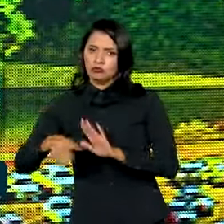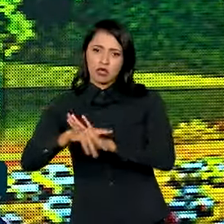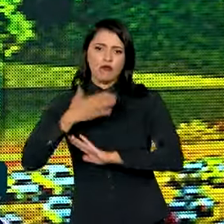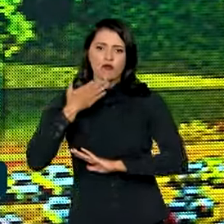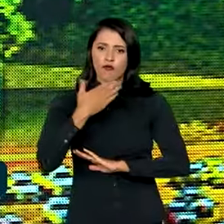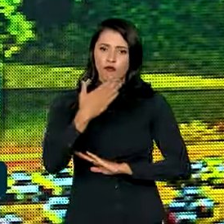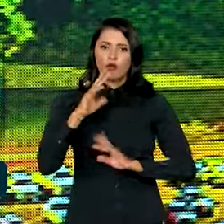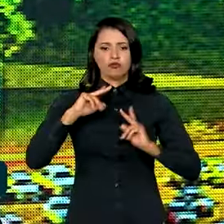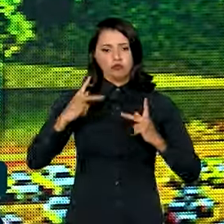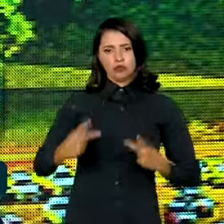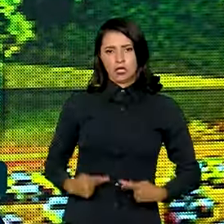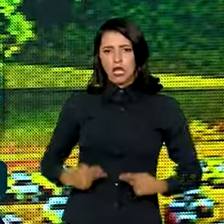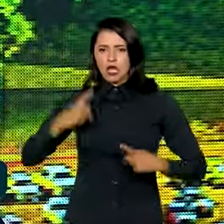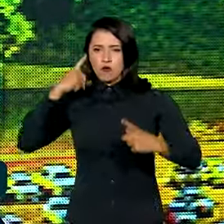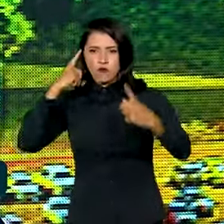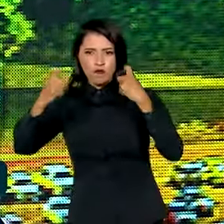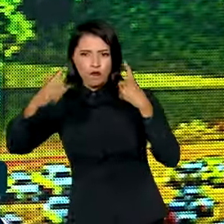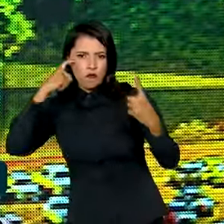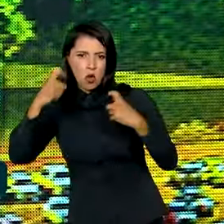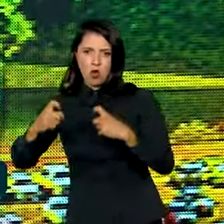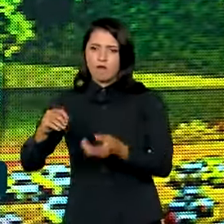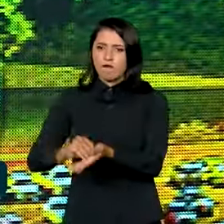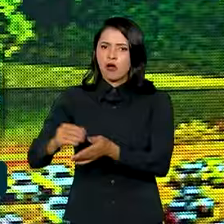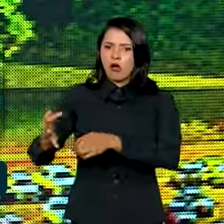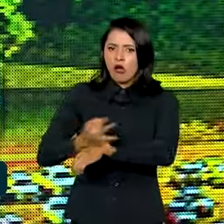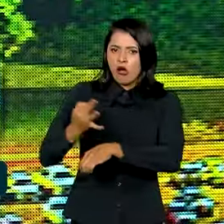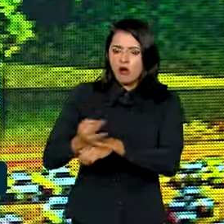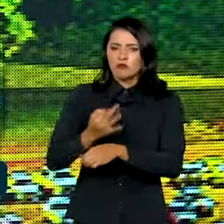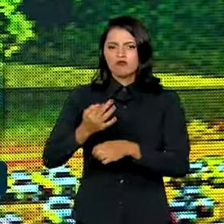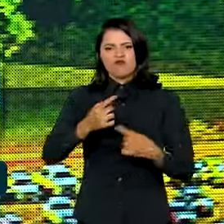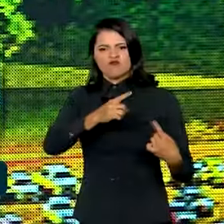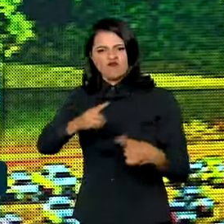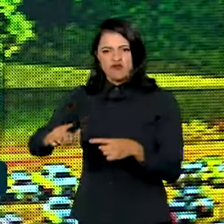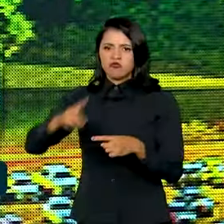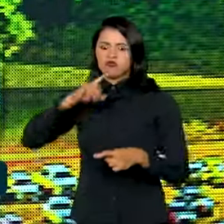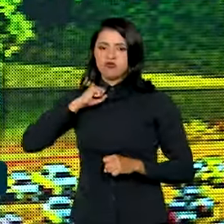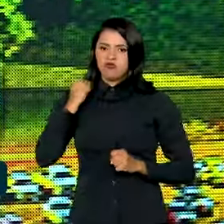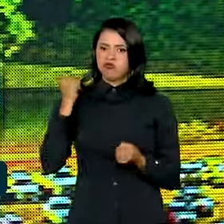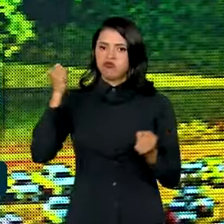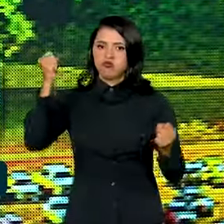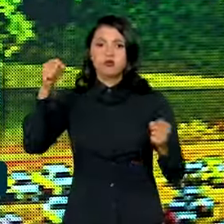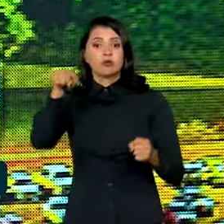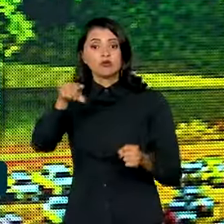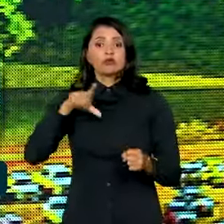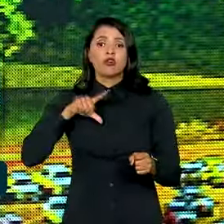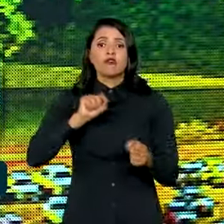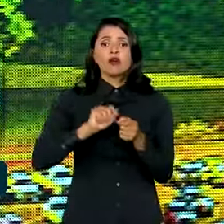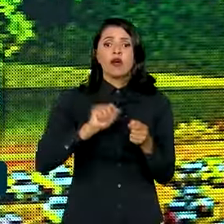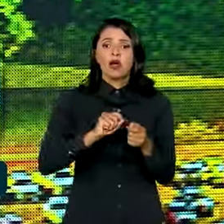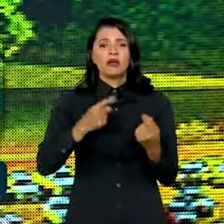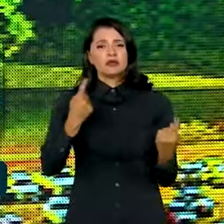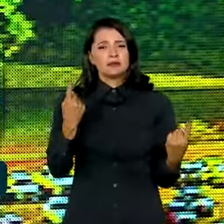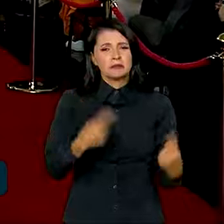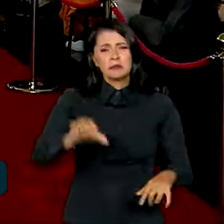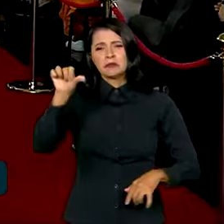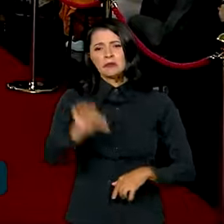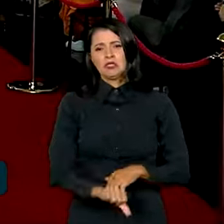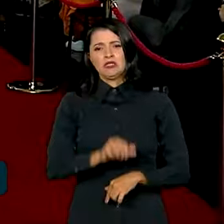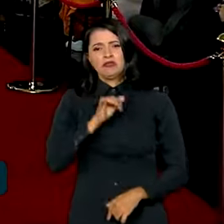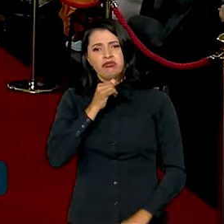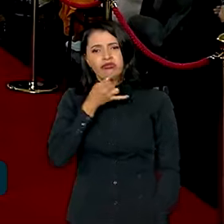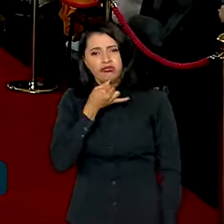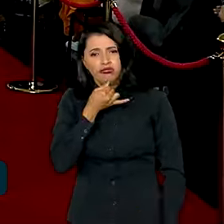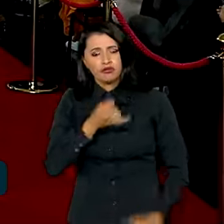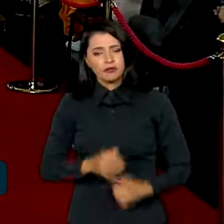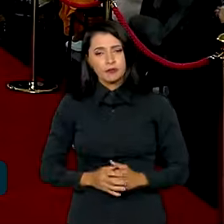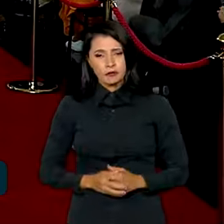A violência, a intolerância e o extremismo só levam à decadência e à infelicidade. E o